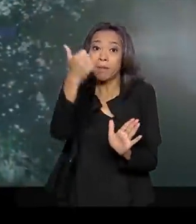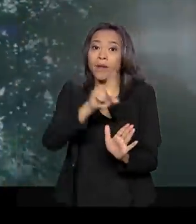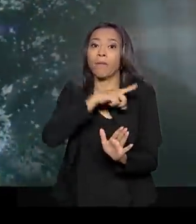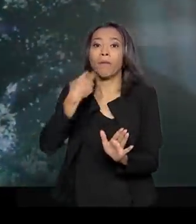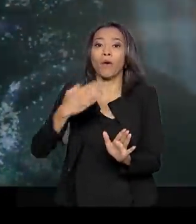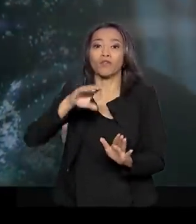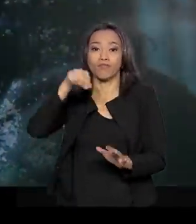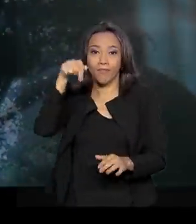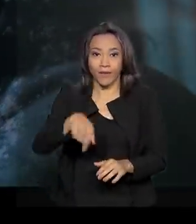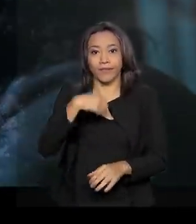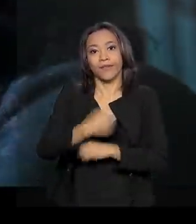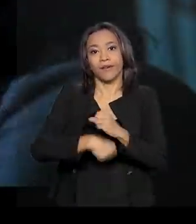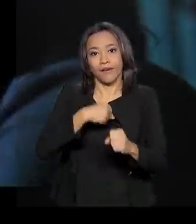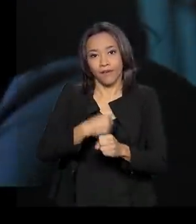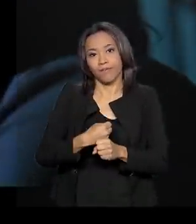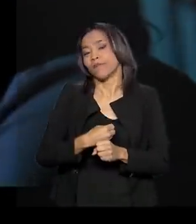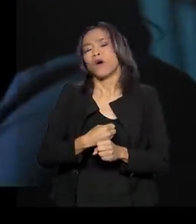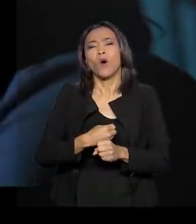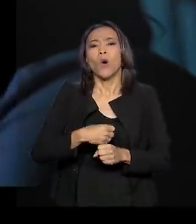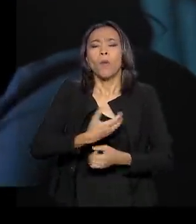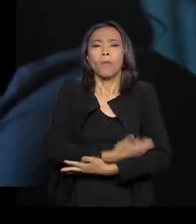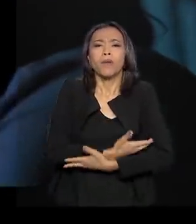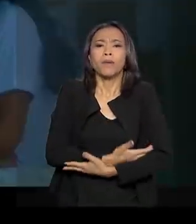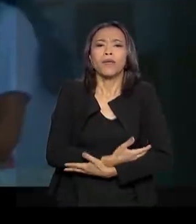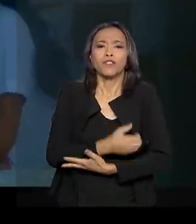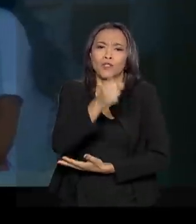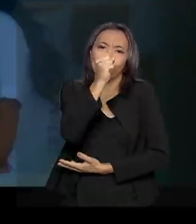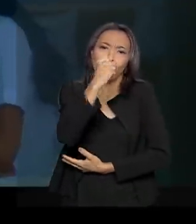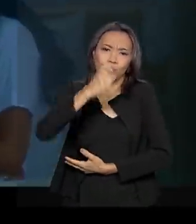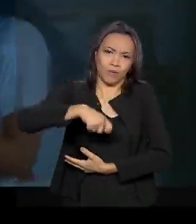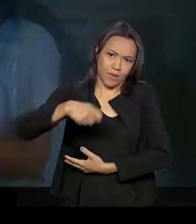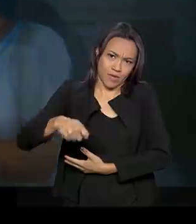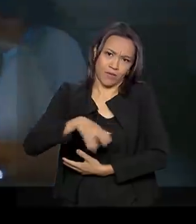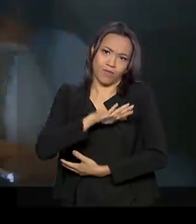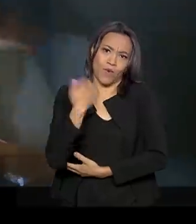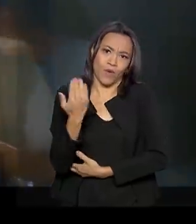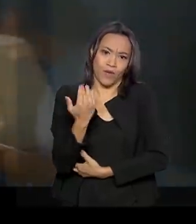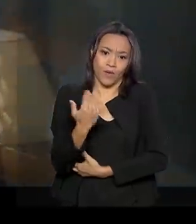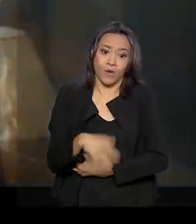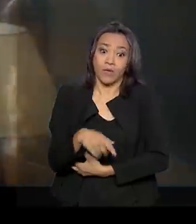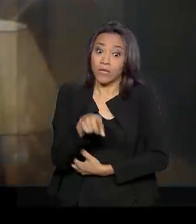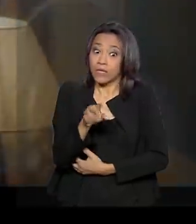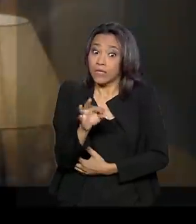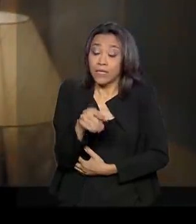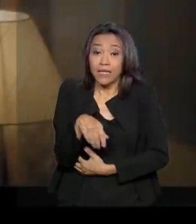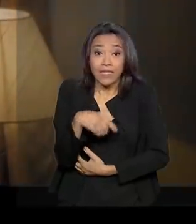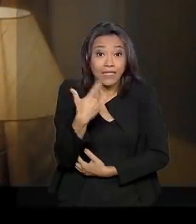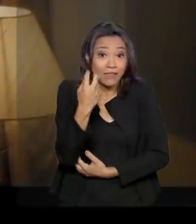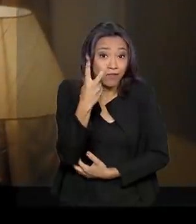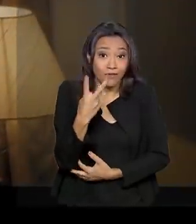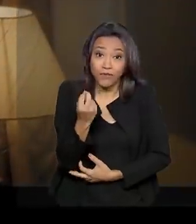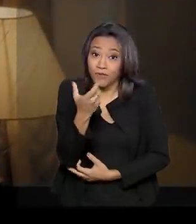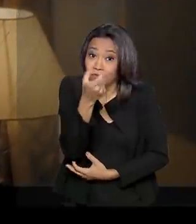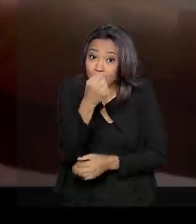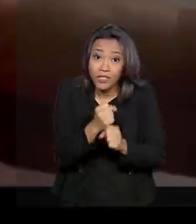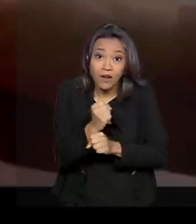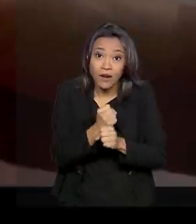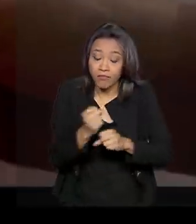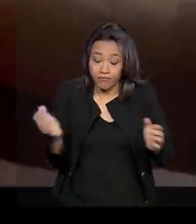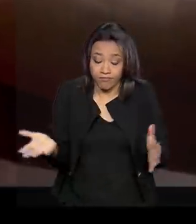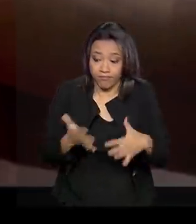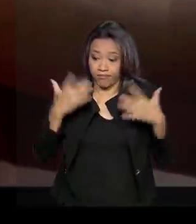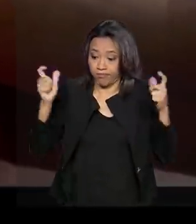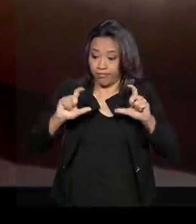sarampo neste ano. Um bebê de 8 meses, o primeiro caso da doença em duas décadas por aqui. No ano passado, 526